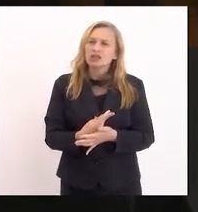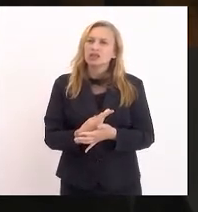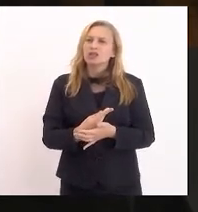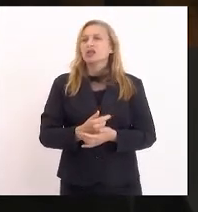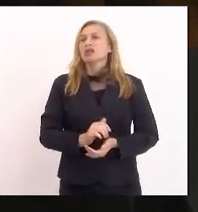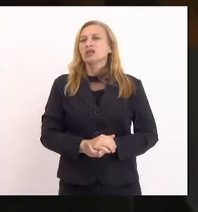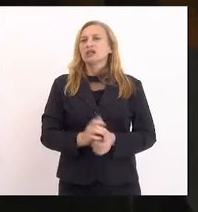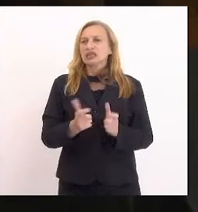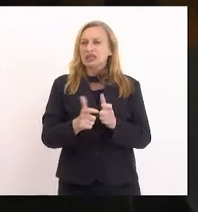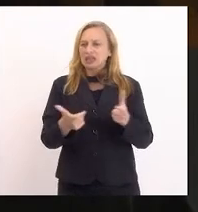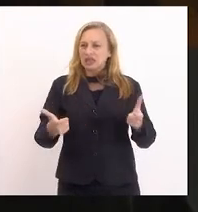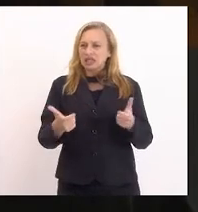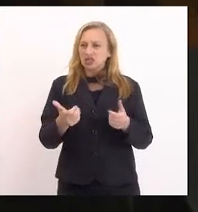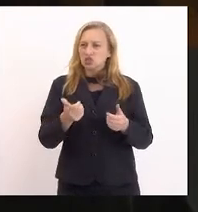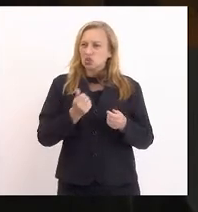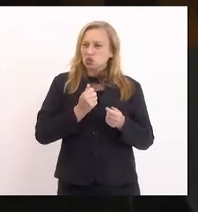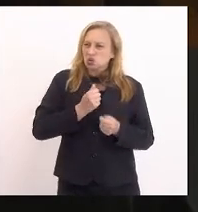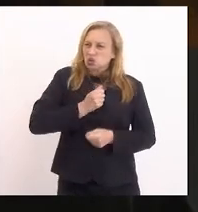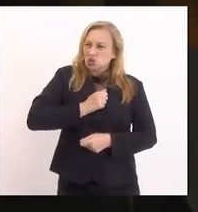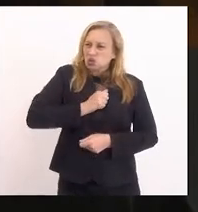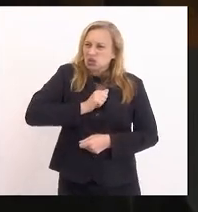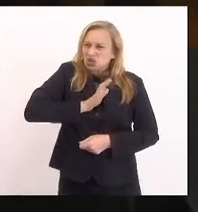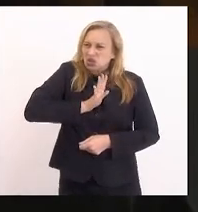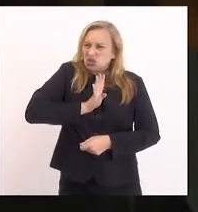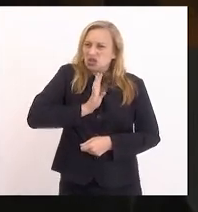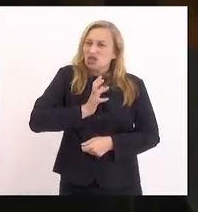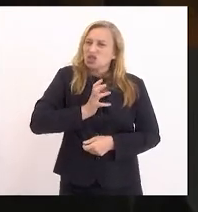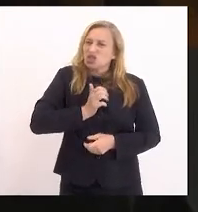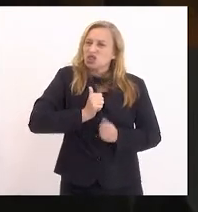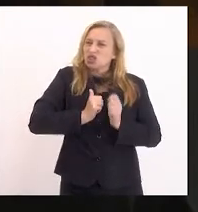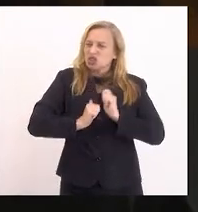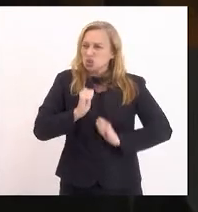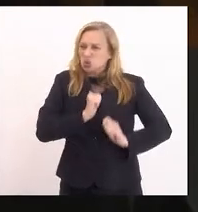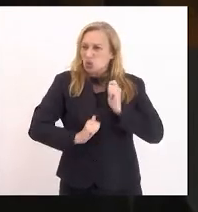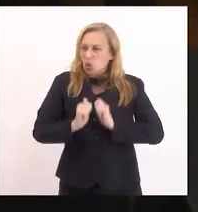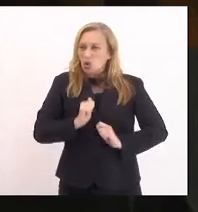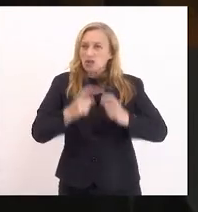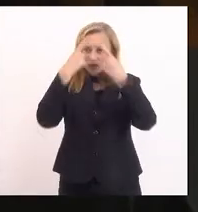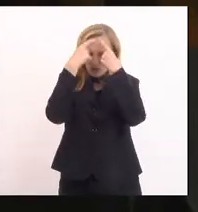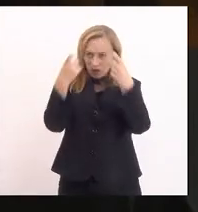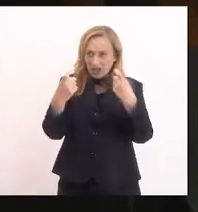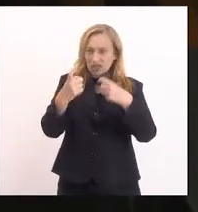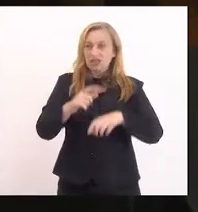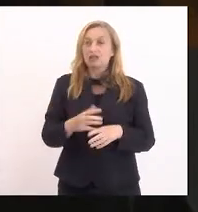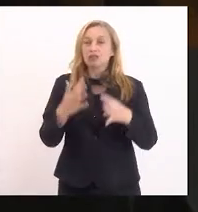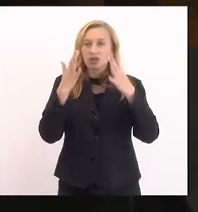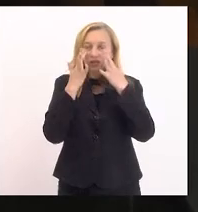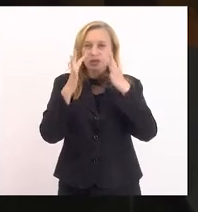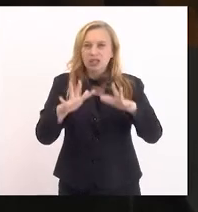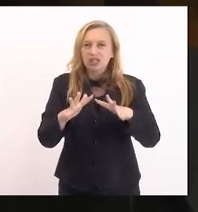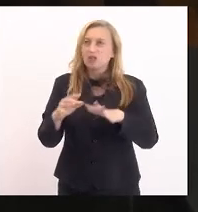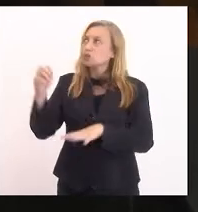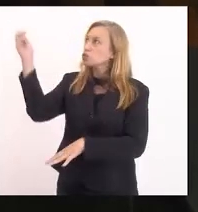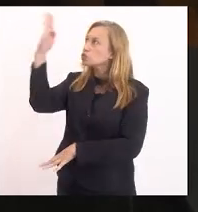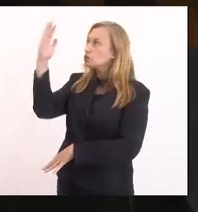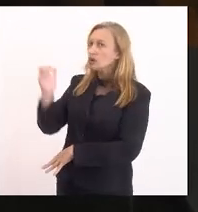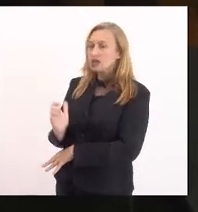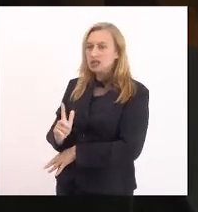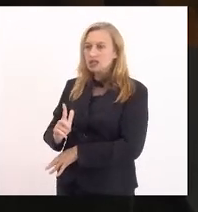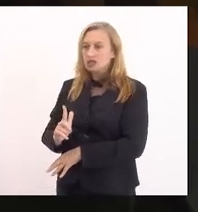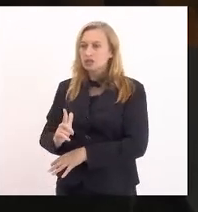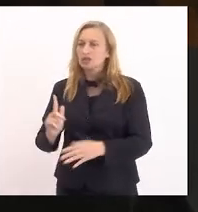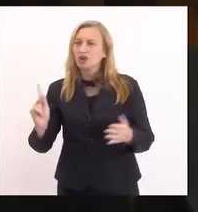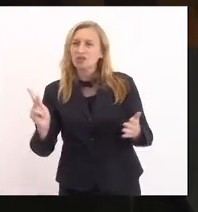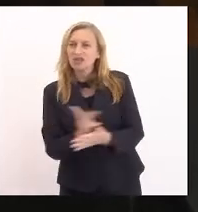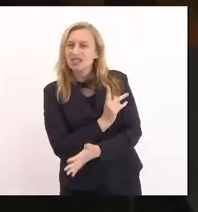de ódio, violência e intolerância, chamaram a atenção do Brasil, porém, episódios que